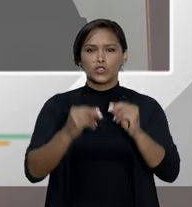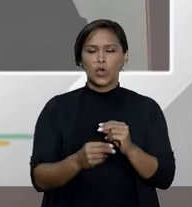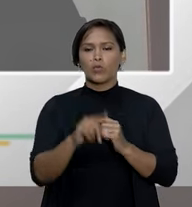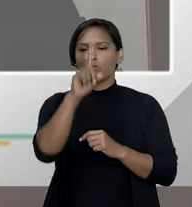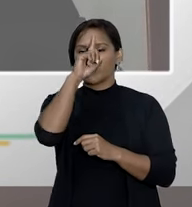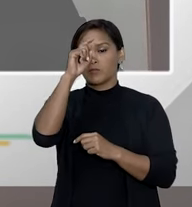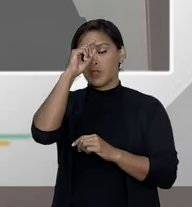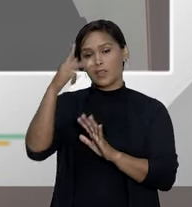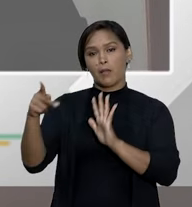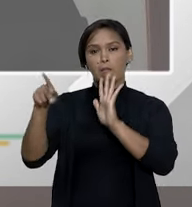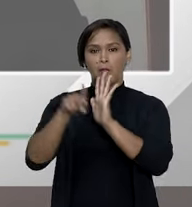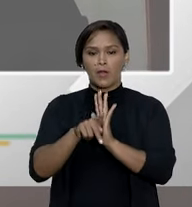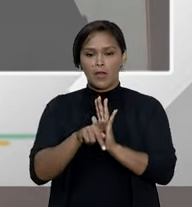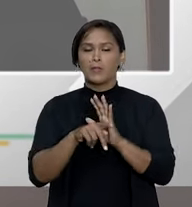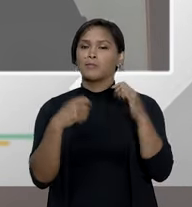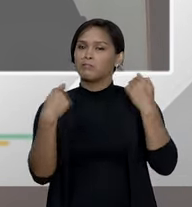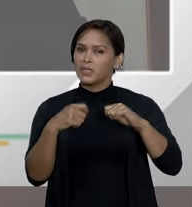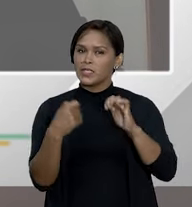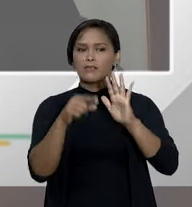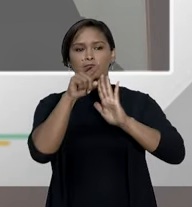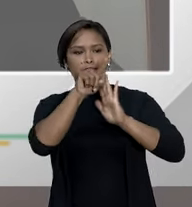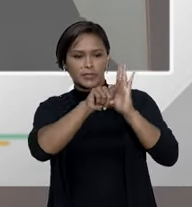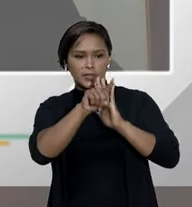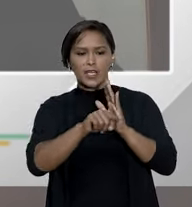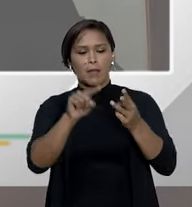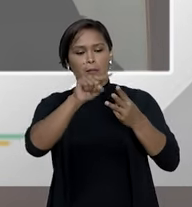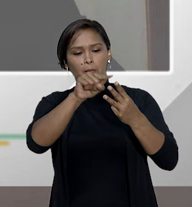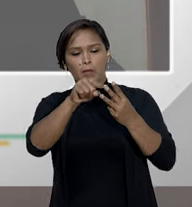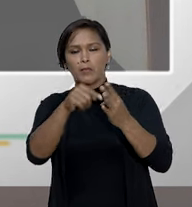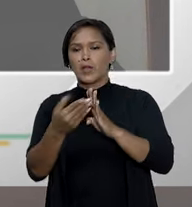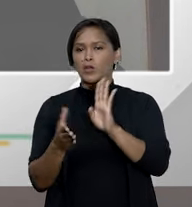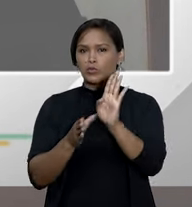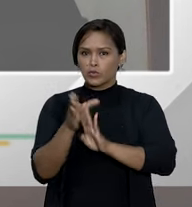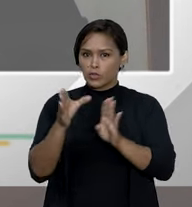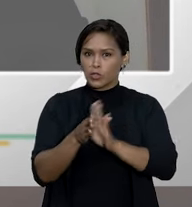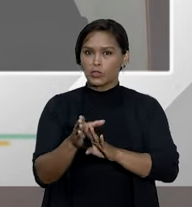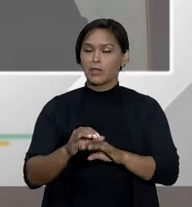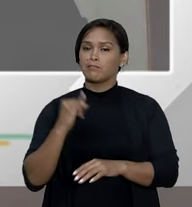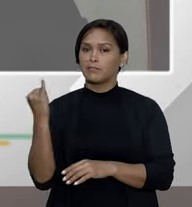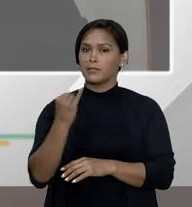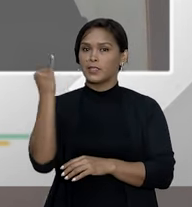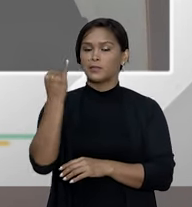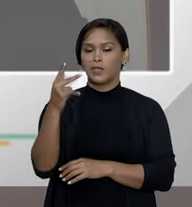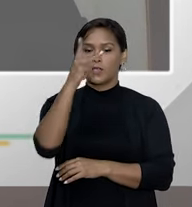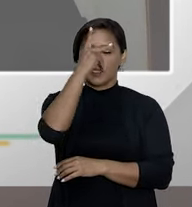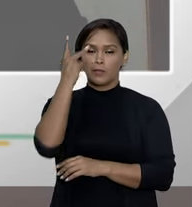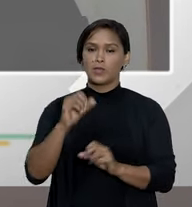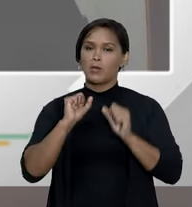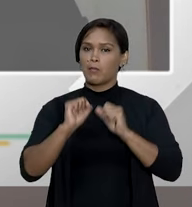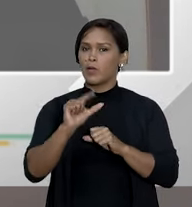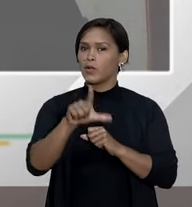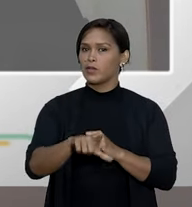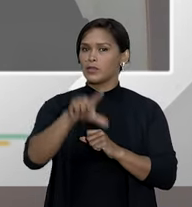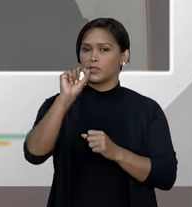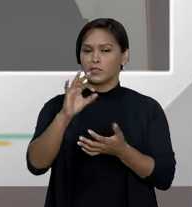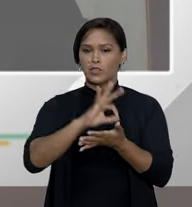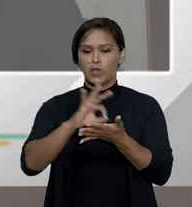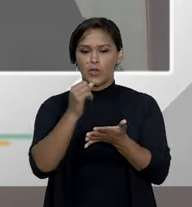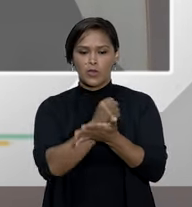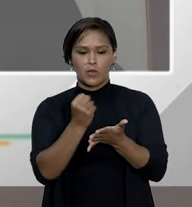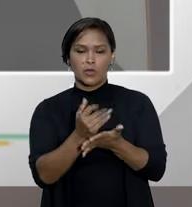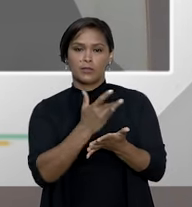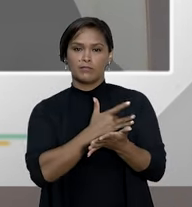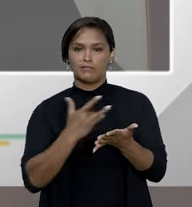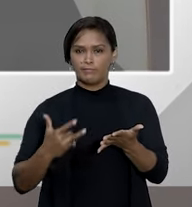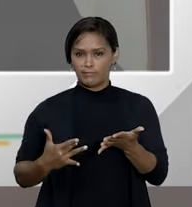hospital próprio etc acho que esses são os conselhos primordiais para que o indivíduo realize